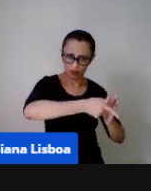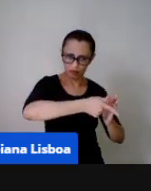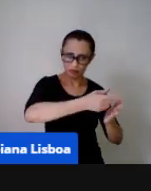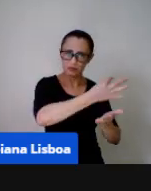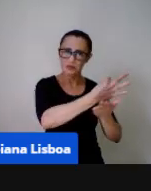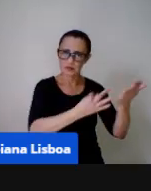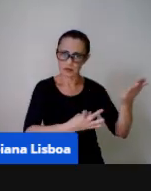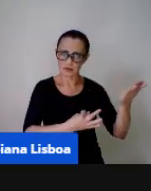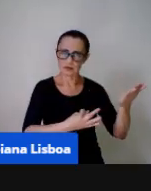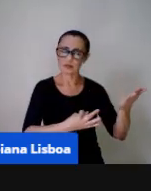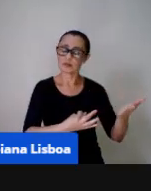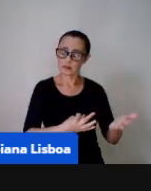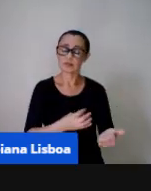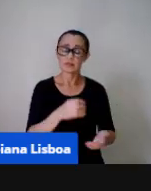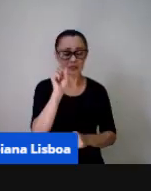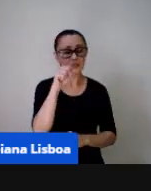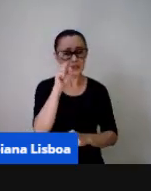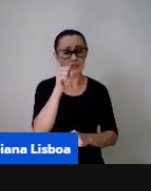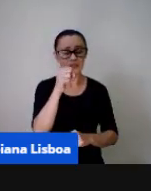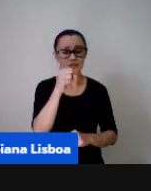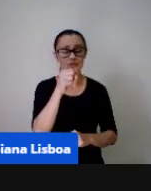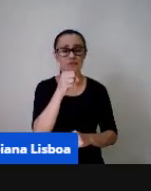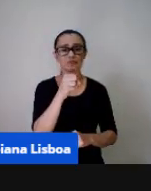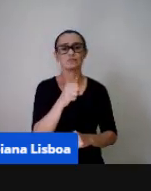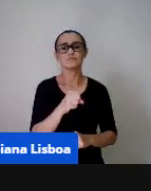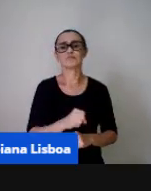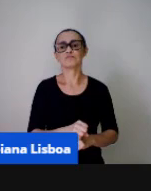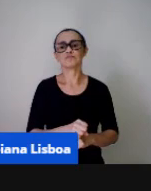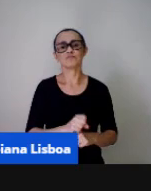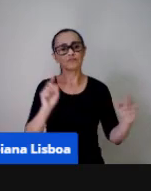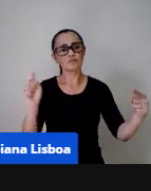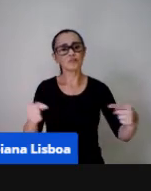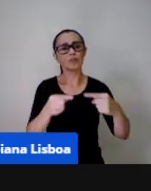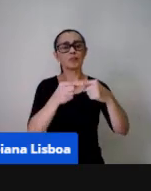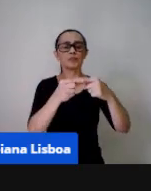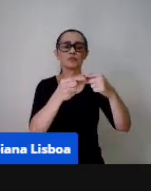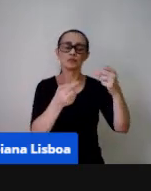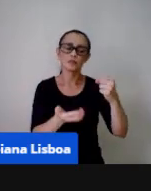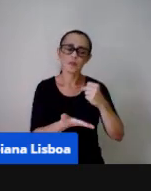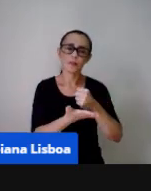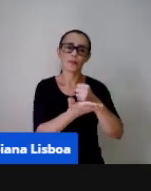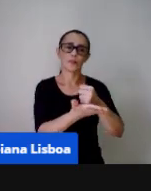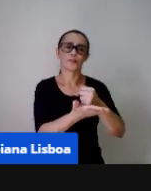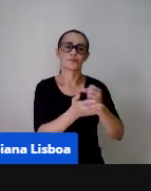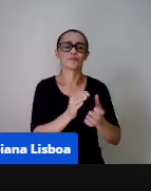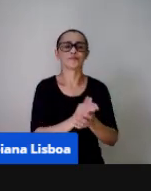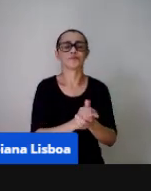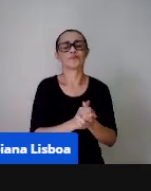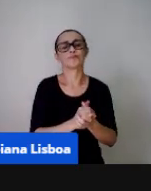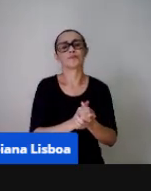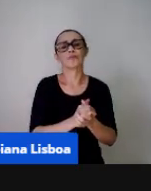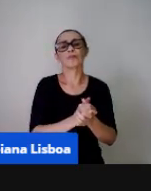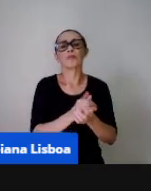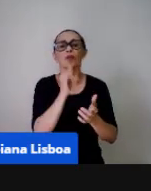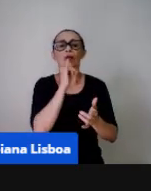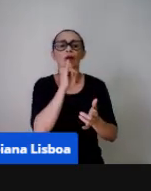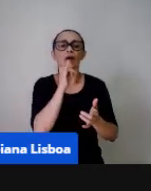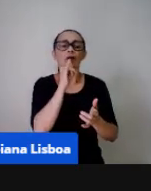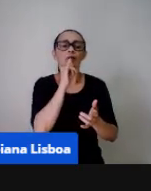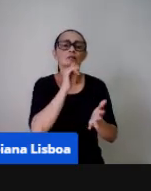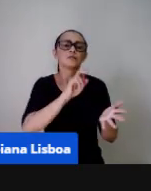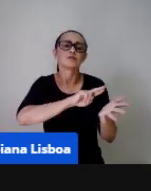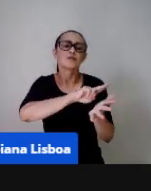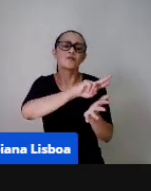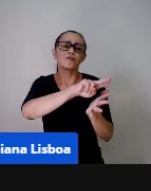apoio pra aprendizagem matemática então nesse exemplo aqui a gente tem eu trouxe esse exemplo porque ele traz diversas formas de